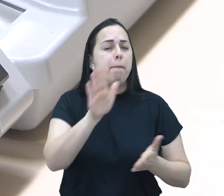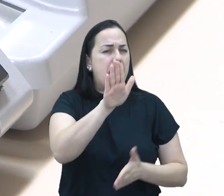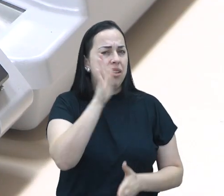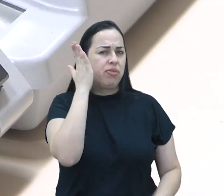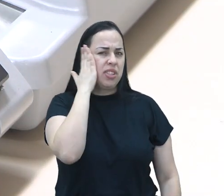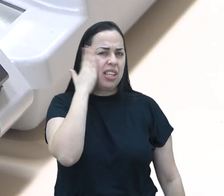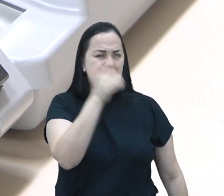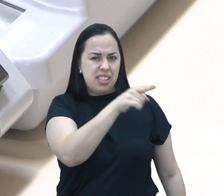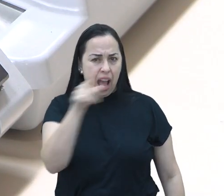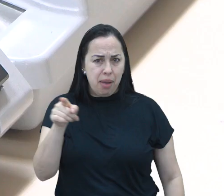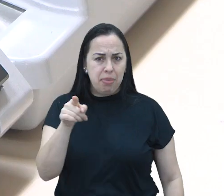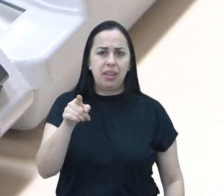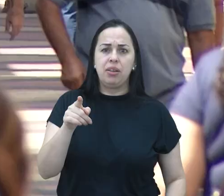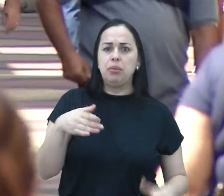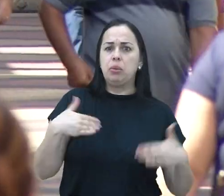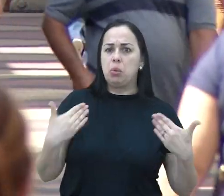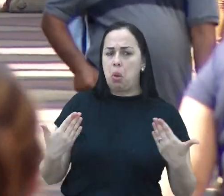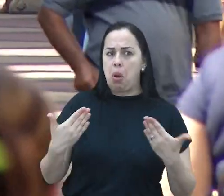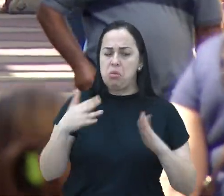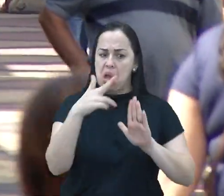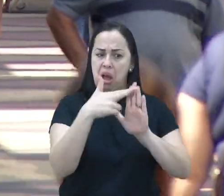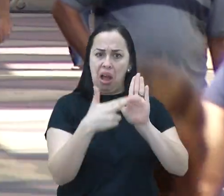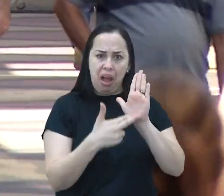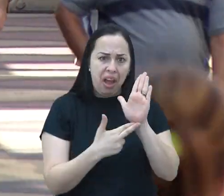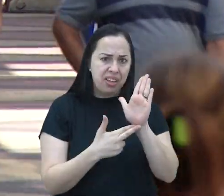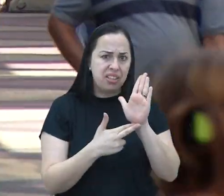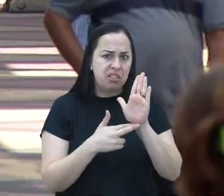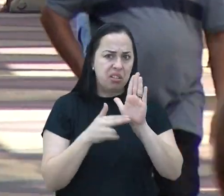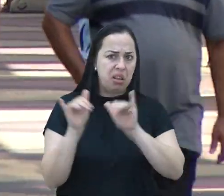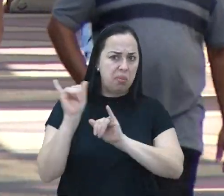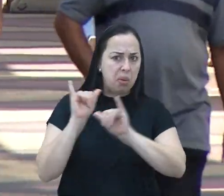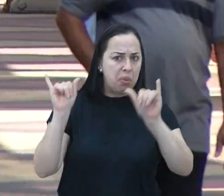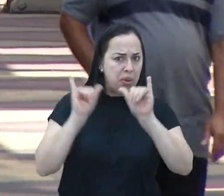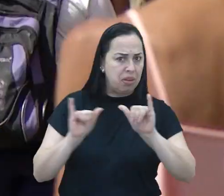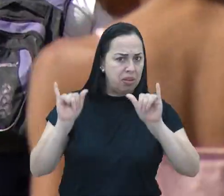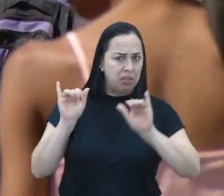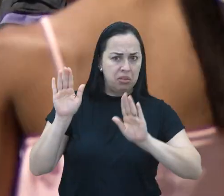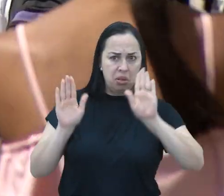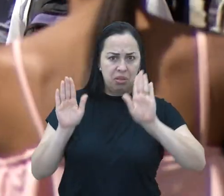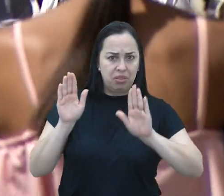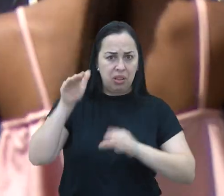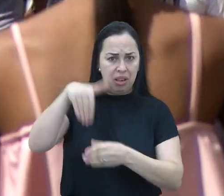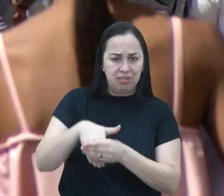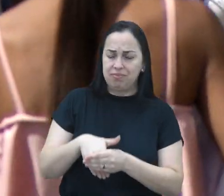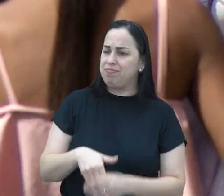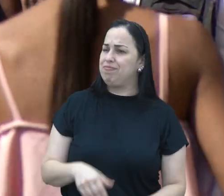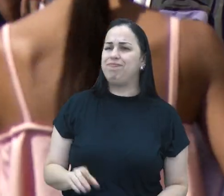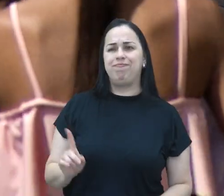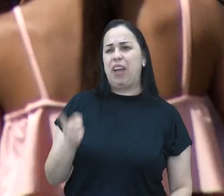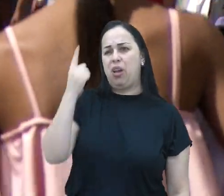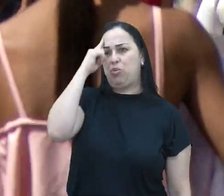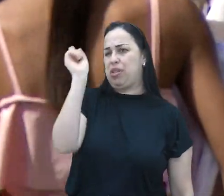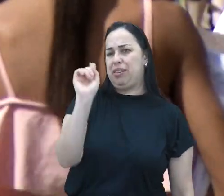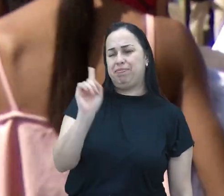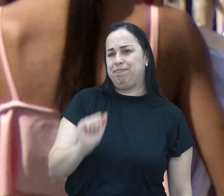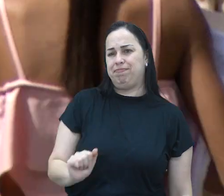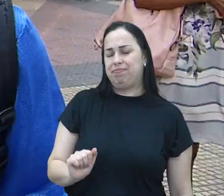acontecem em menos de um mês. Mas será que a população está sabendo quais são as regras para a propaganda eleitoral?